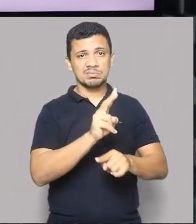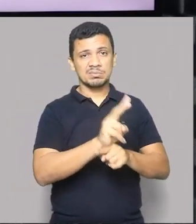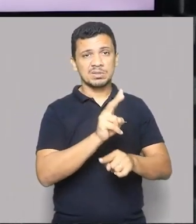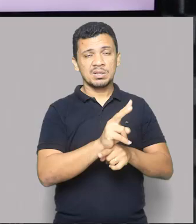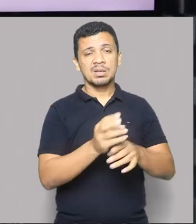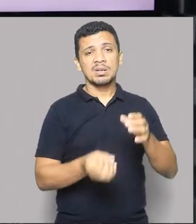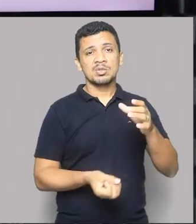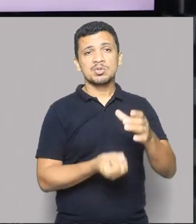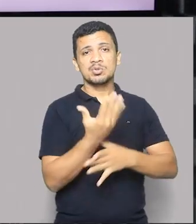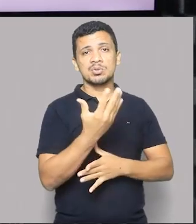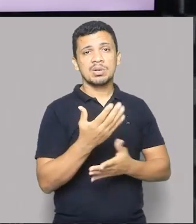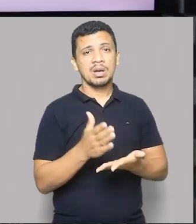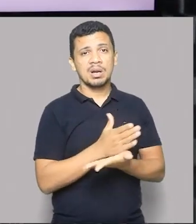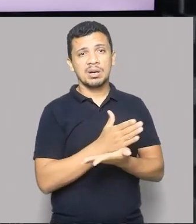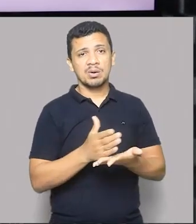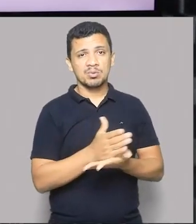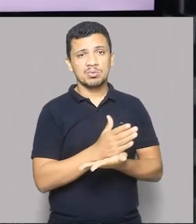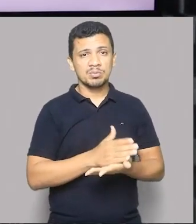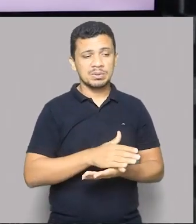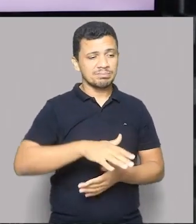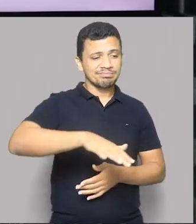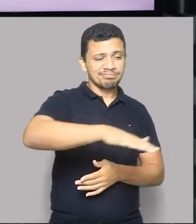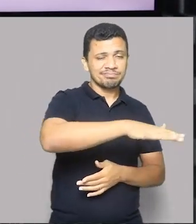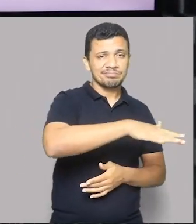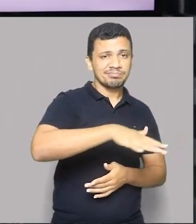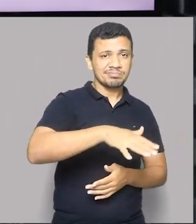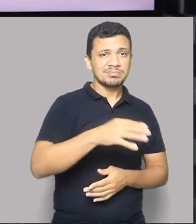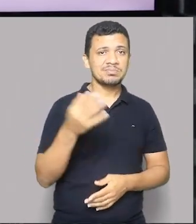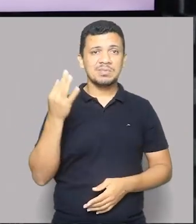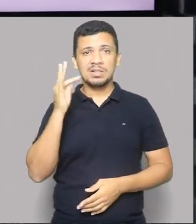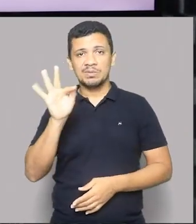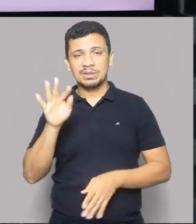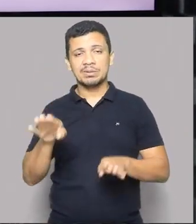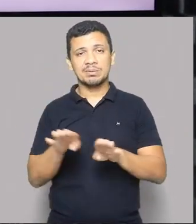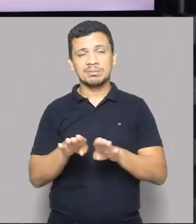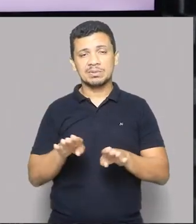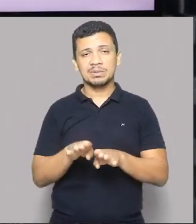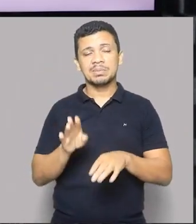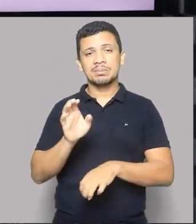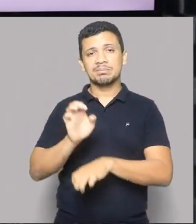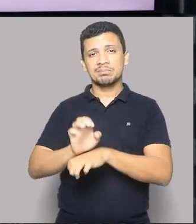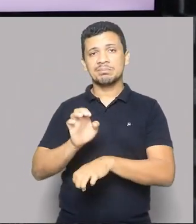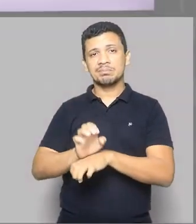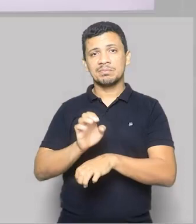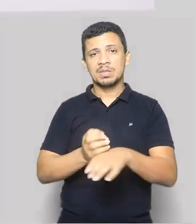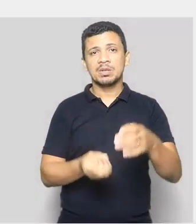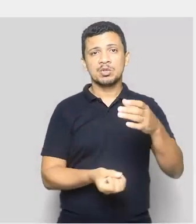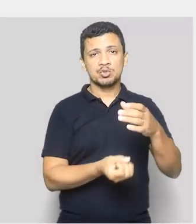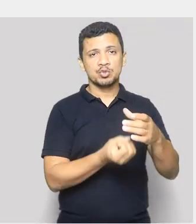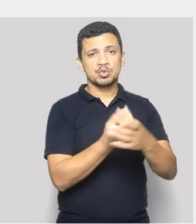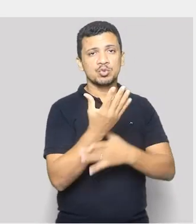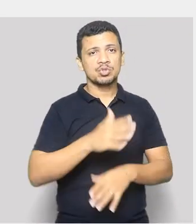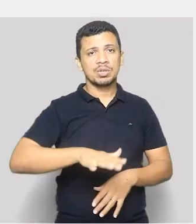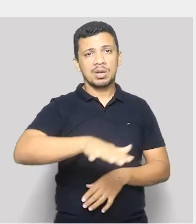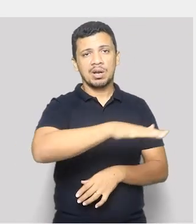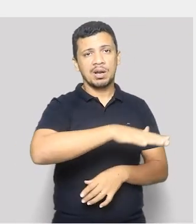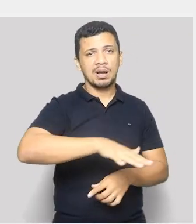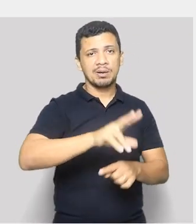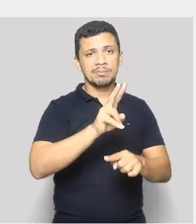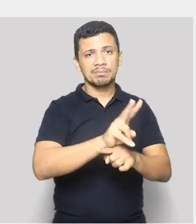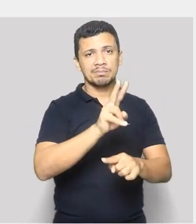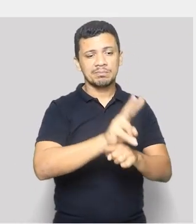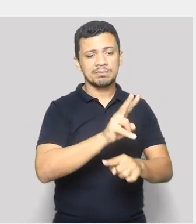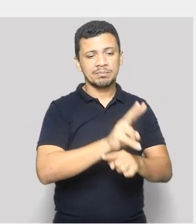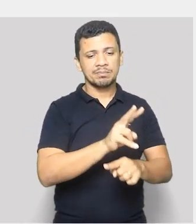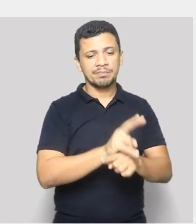criando algumas unidades, tanto na esfera federal, quanto na esfera estadual e municipal. Hoje, resta